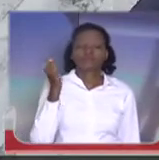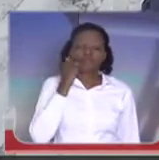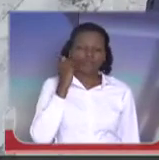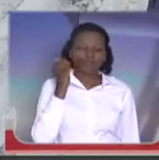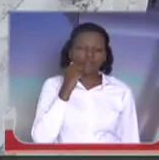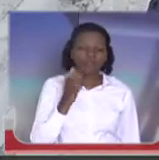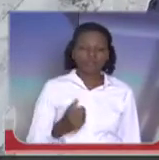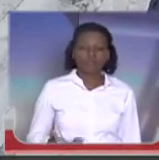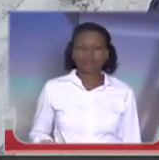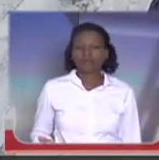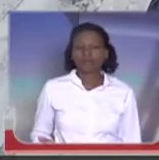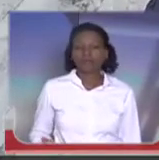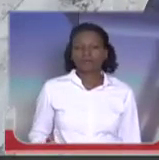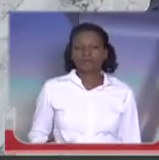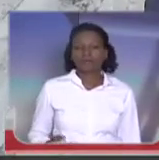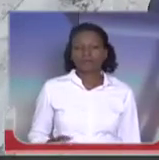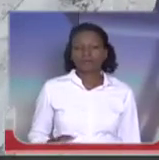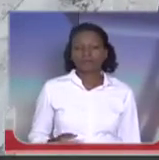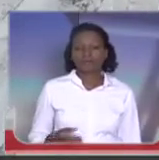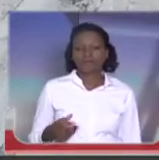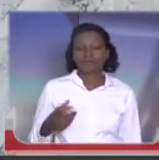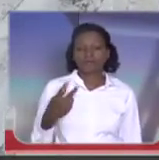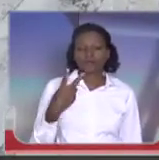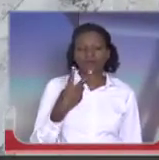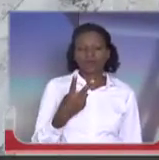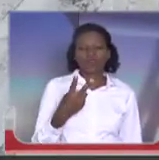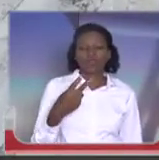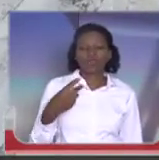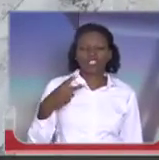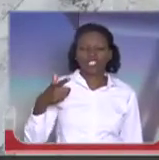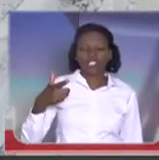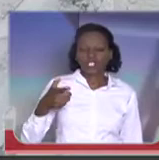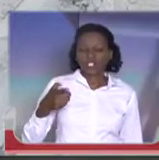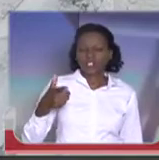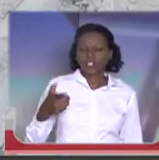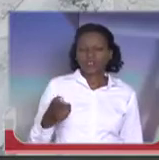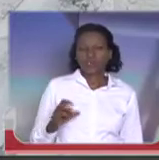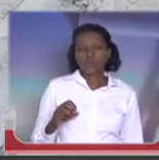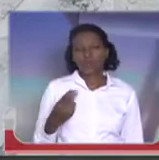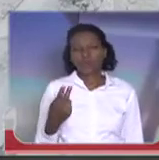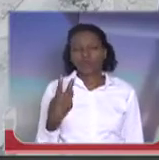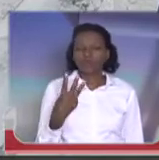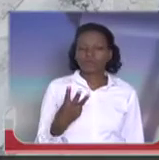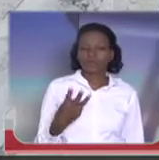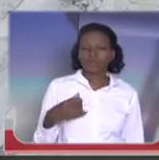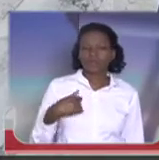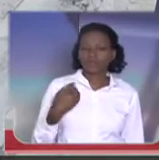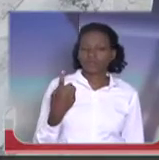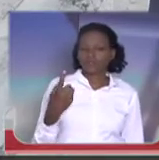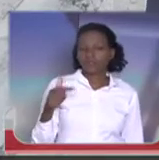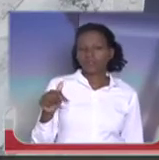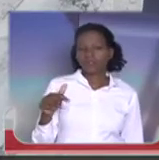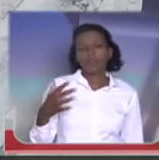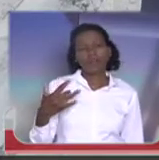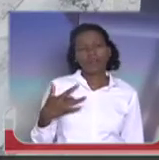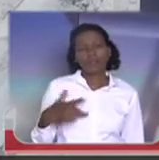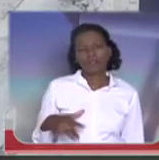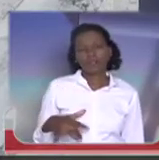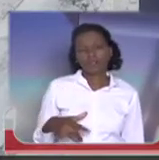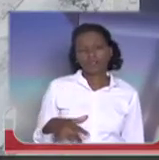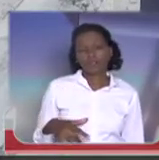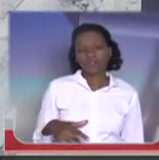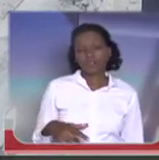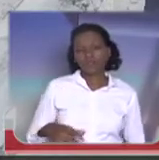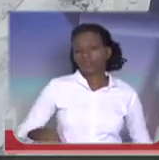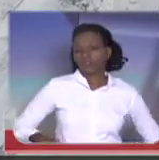Acabou acertando, salvo engano, dois, três tiros no vagabundo. 17 anos. Tadinho. Vítima da